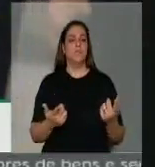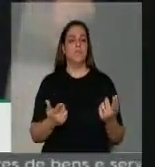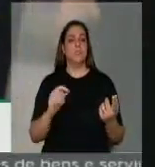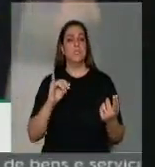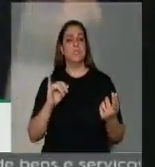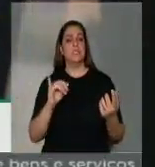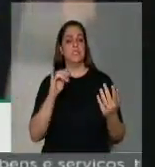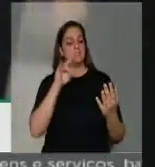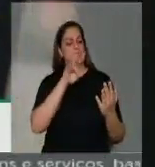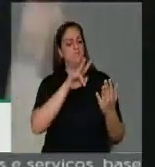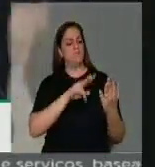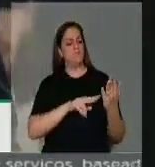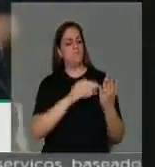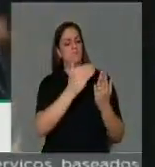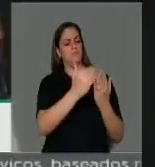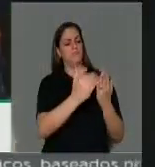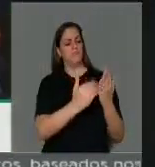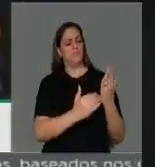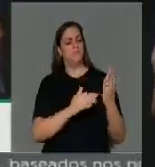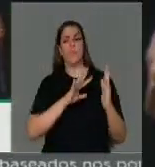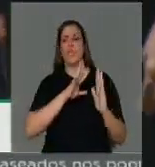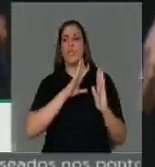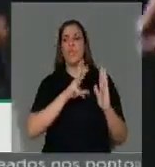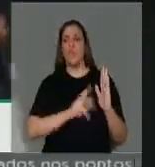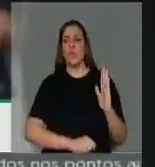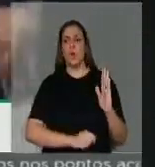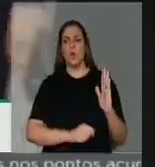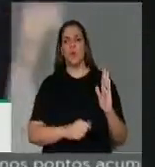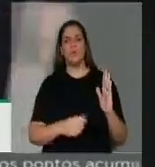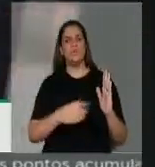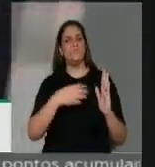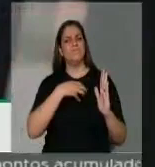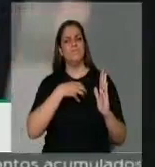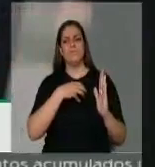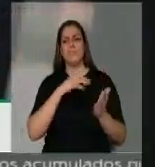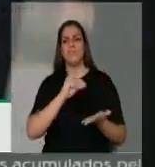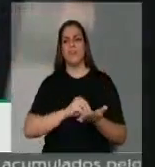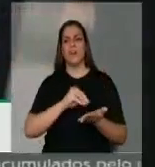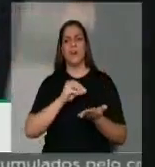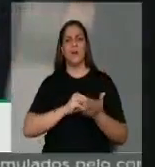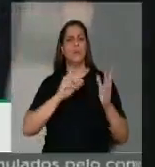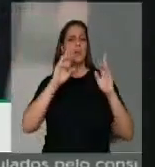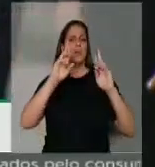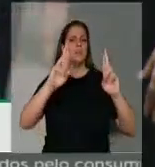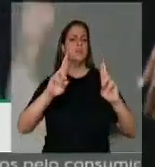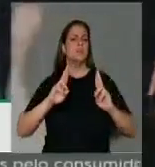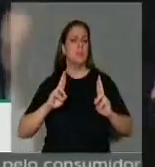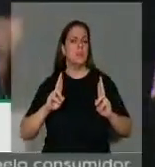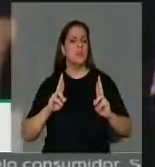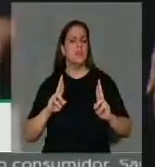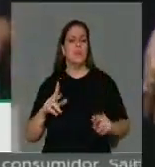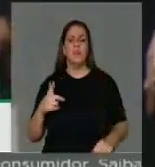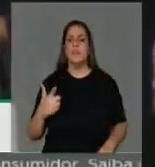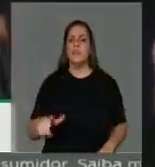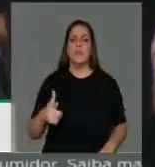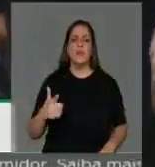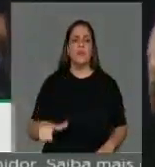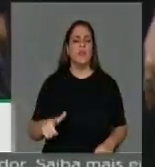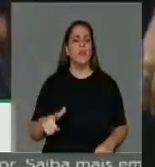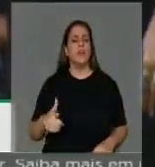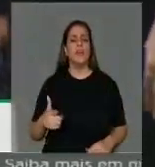em relação à sessão, primeiro, pelo desrespeito reiterado de não ser feita a realização